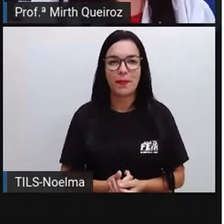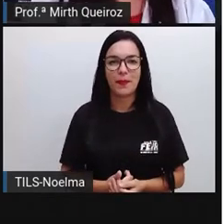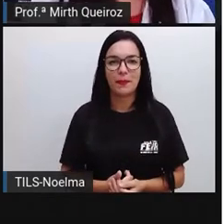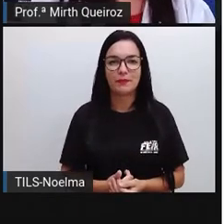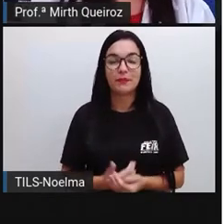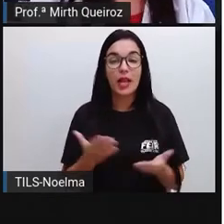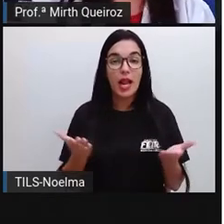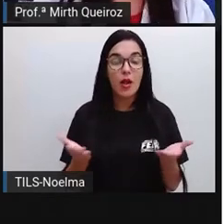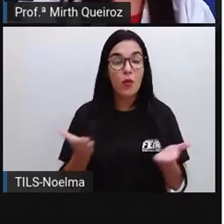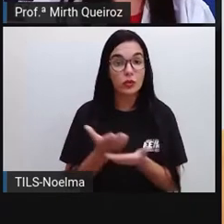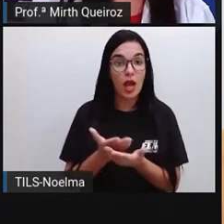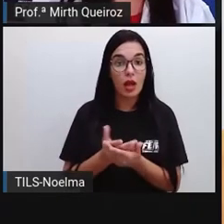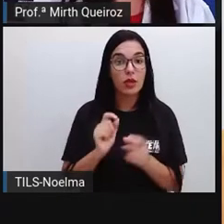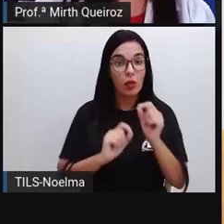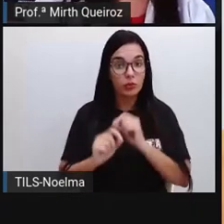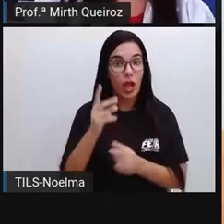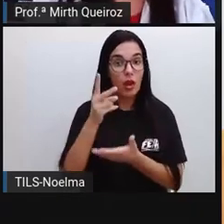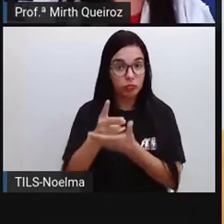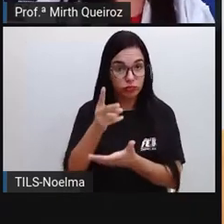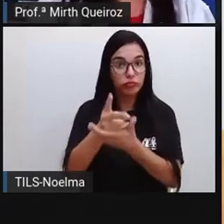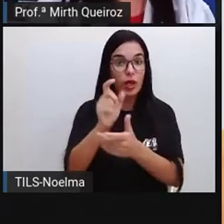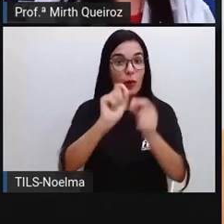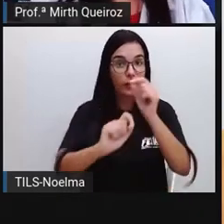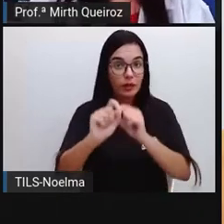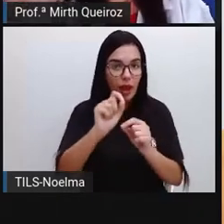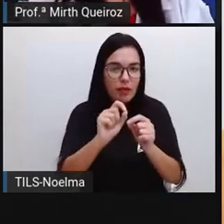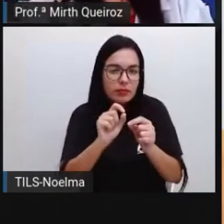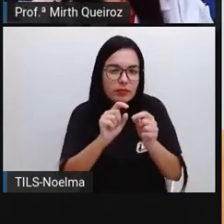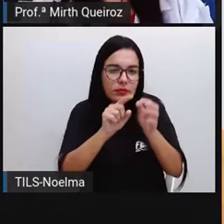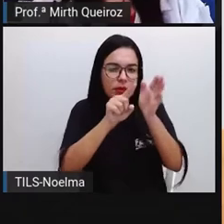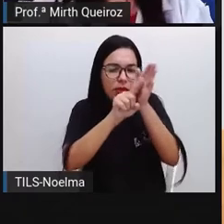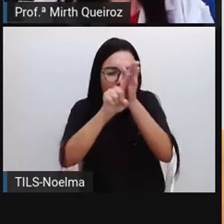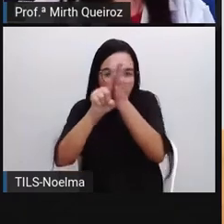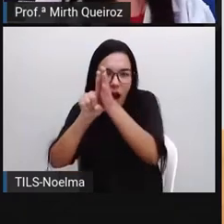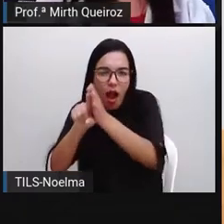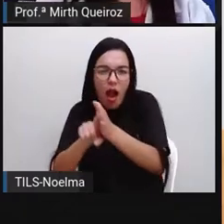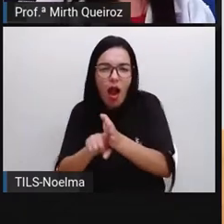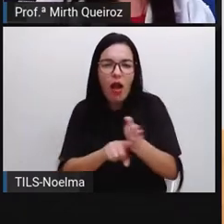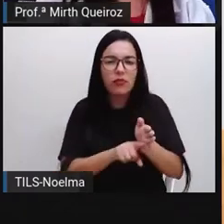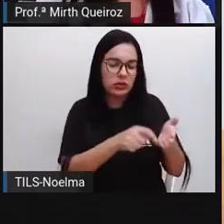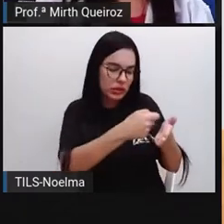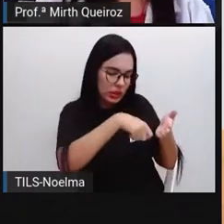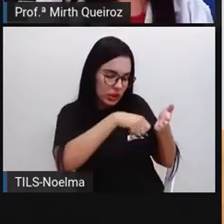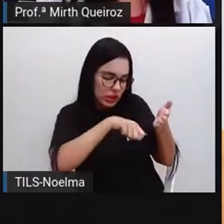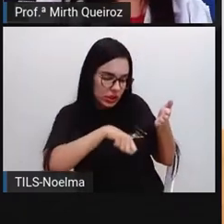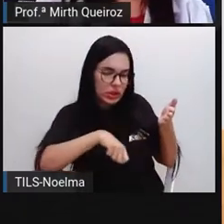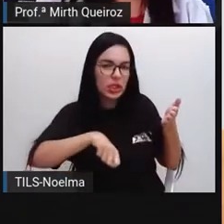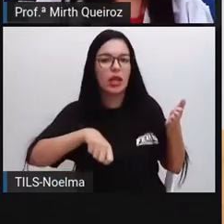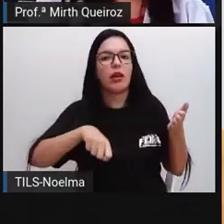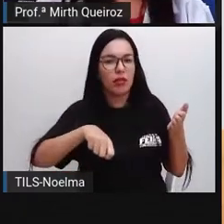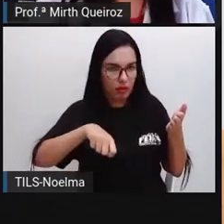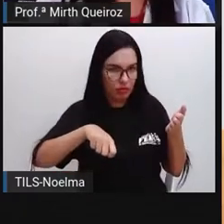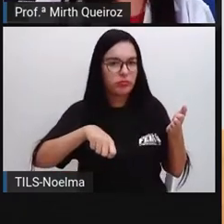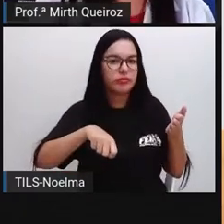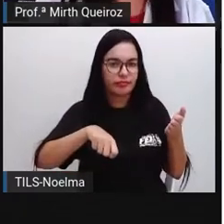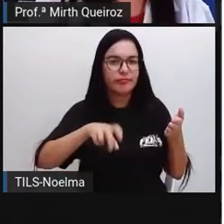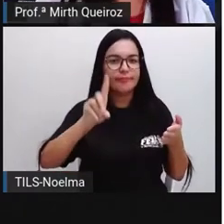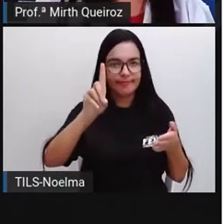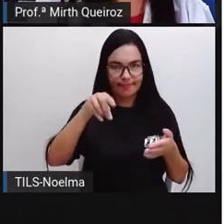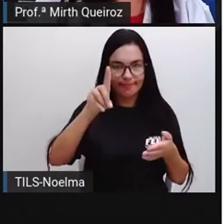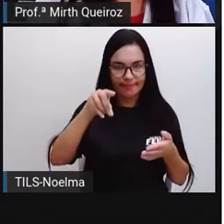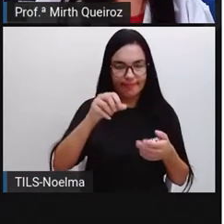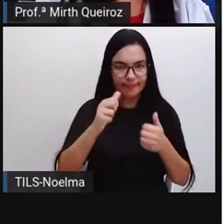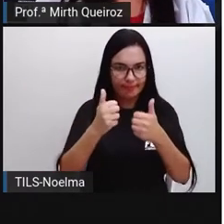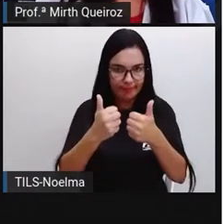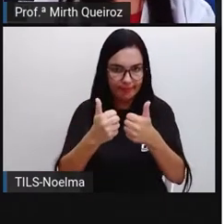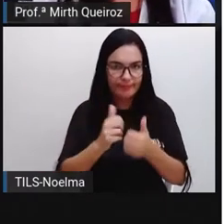Na aula de hoje, nós iremos estudar, continuar estudando a ortografia e vamos fazer uma análise aí de